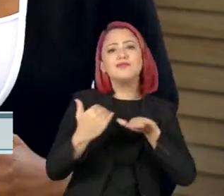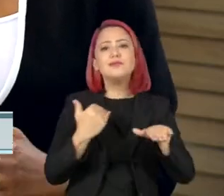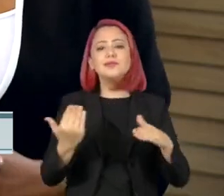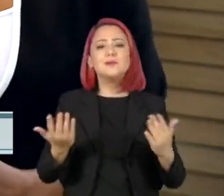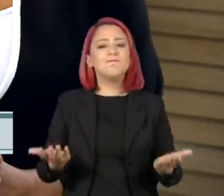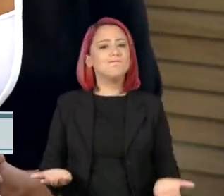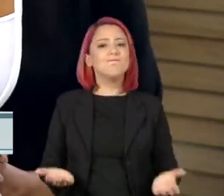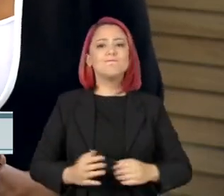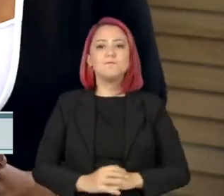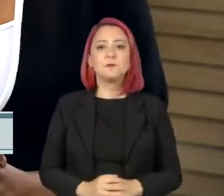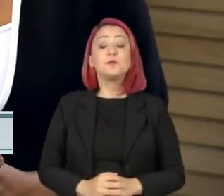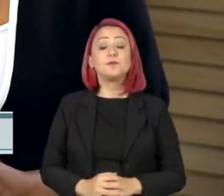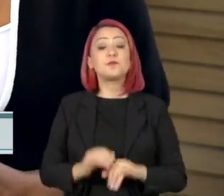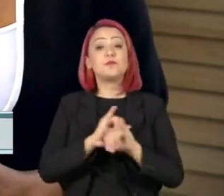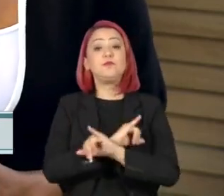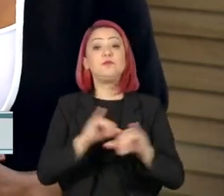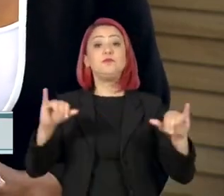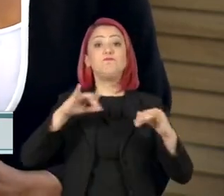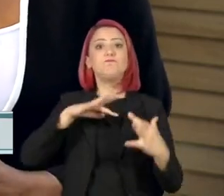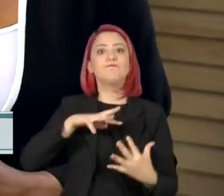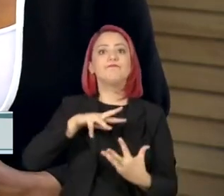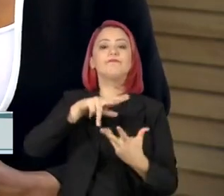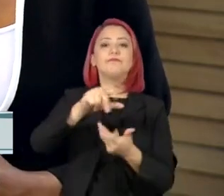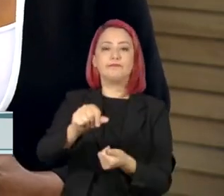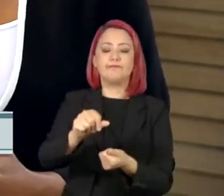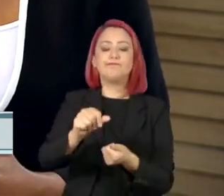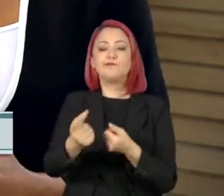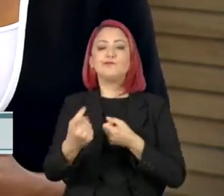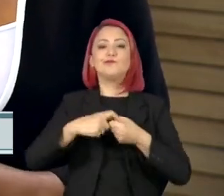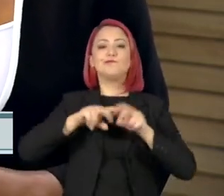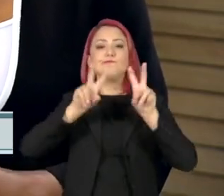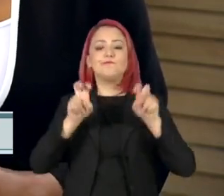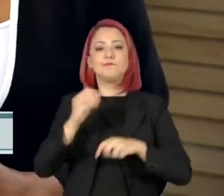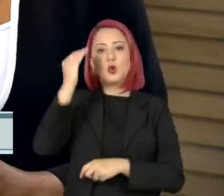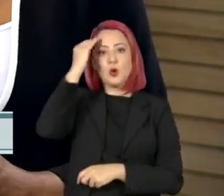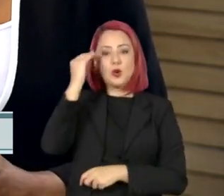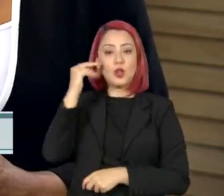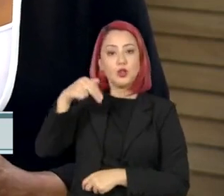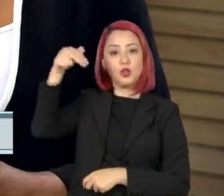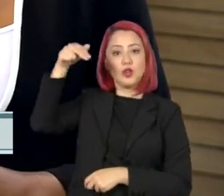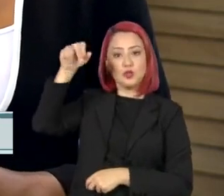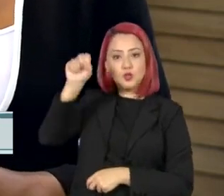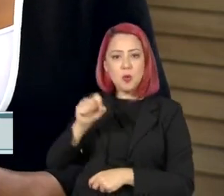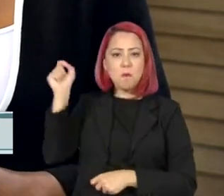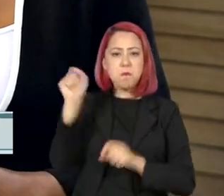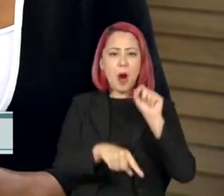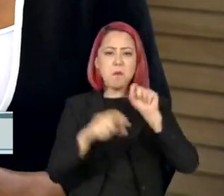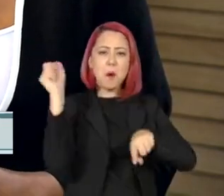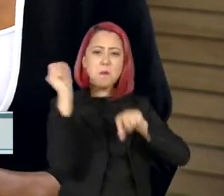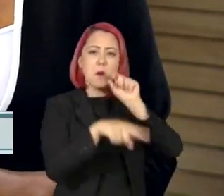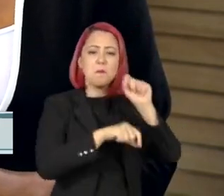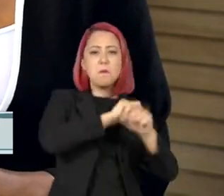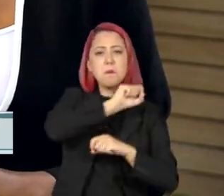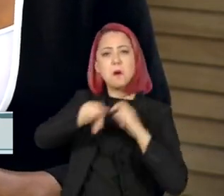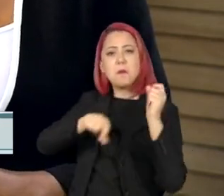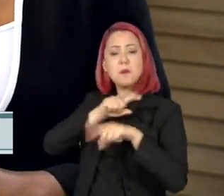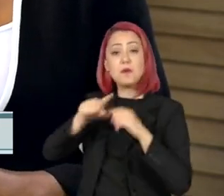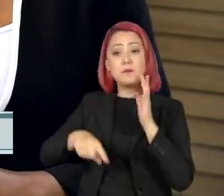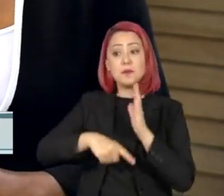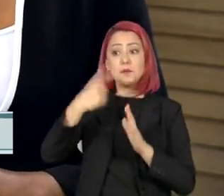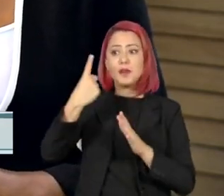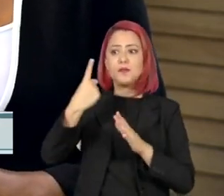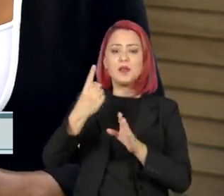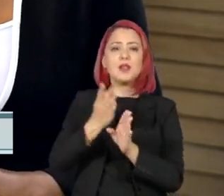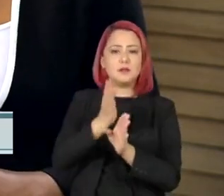E nas notícias internacionais, a Coreia do Norte e a Coreia do Sul trocam disparos de mísseis balísticos pela primeira vez